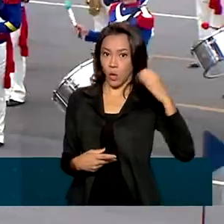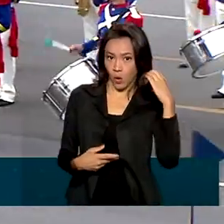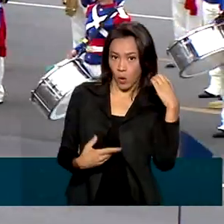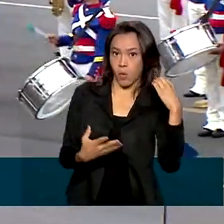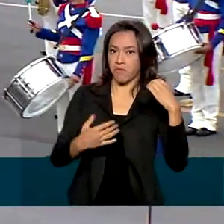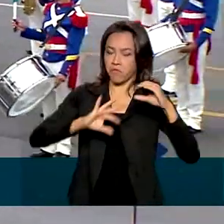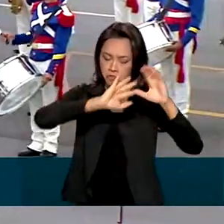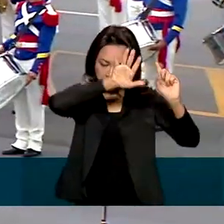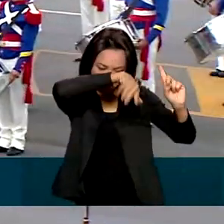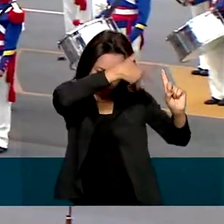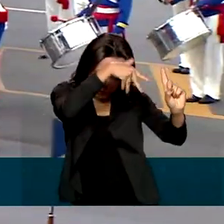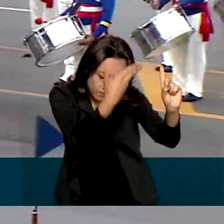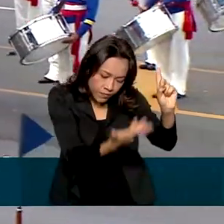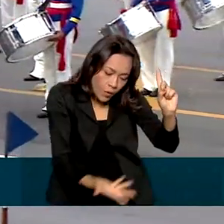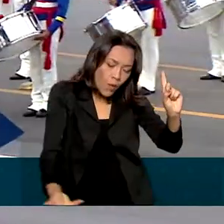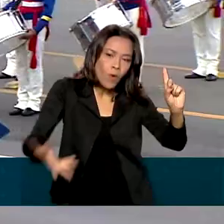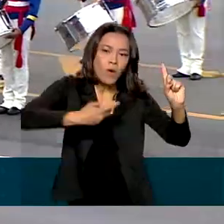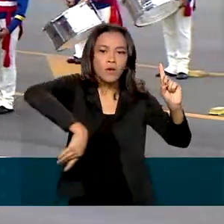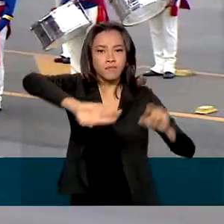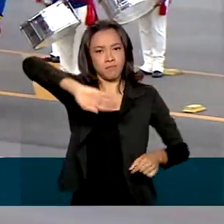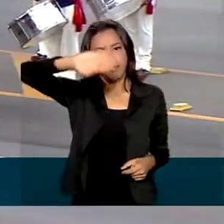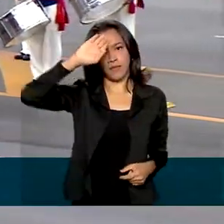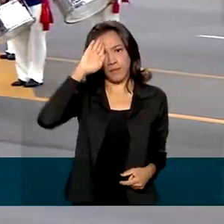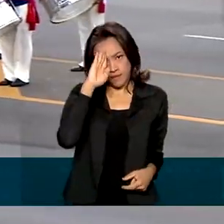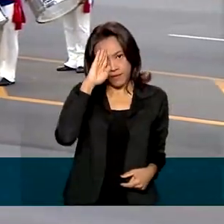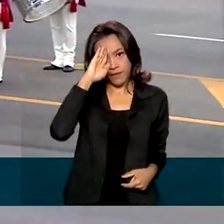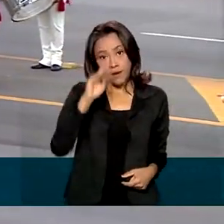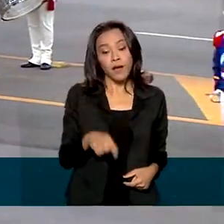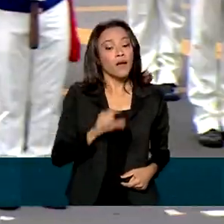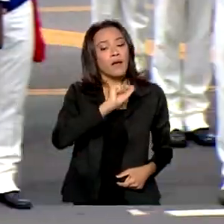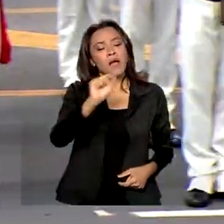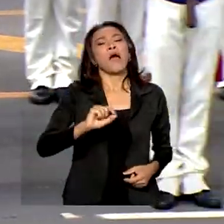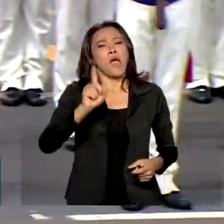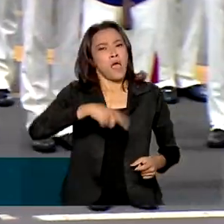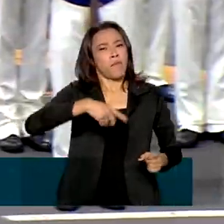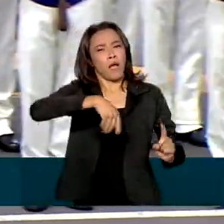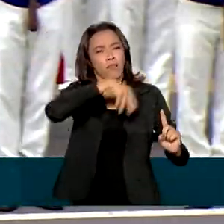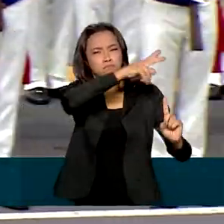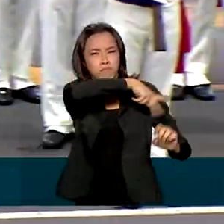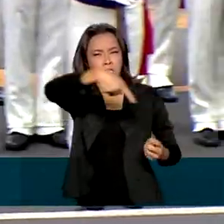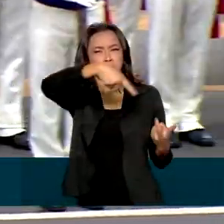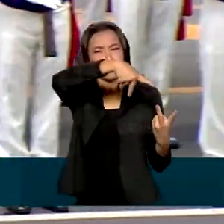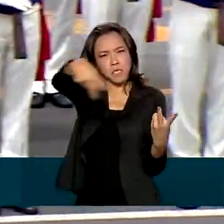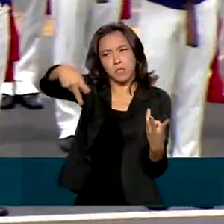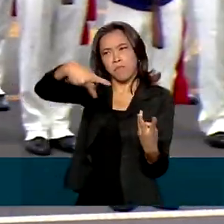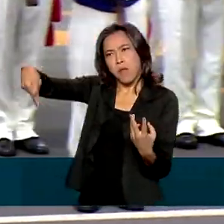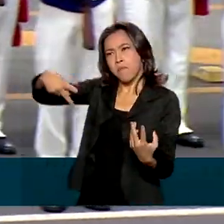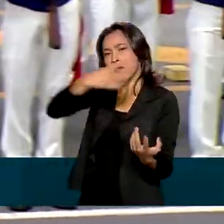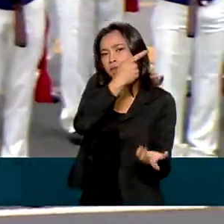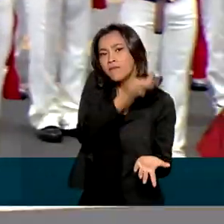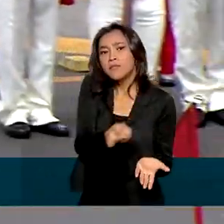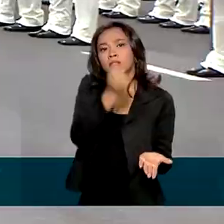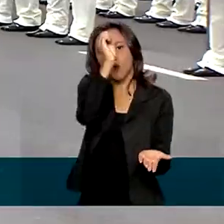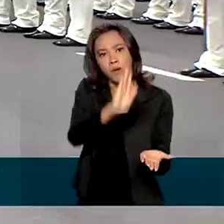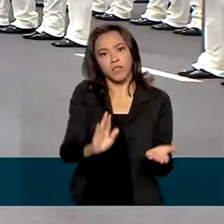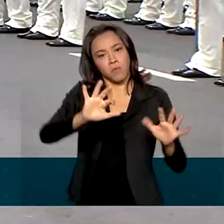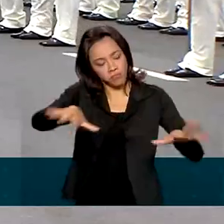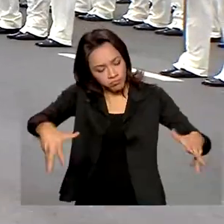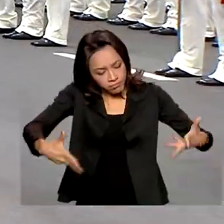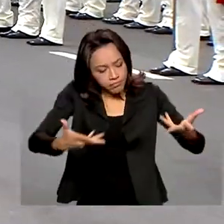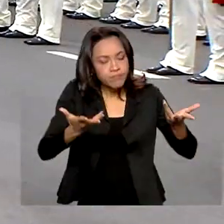militares no Palácio do Planalto. A cerimônia ocorre para chefes de Estado e de governo que visitam o Brasil.